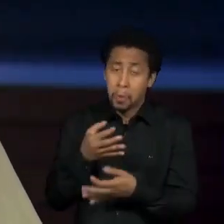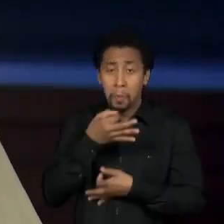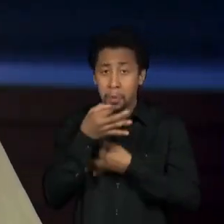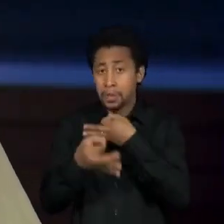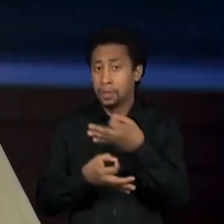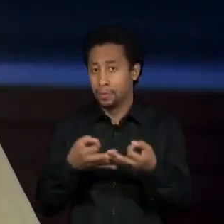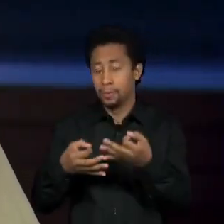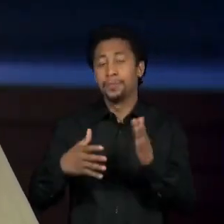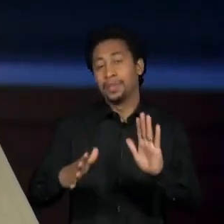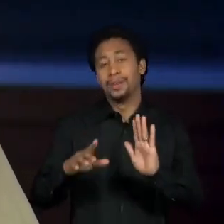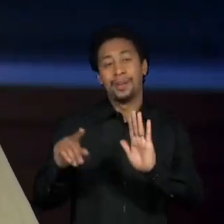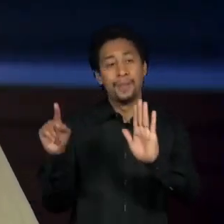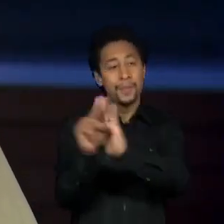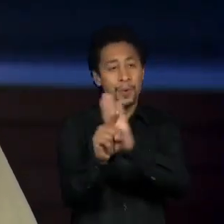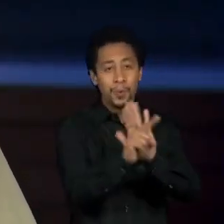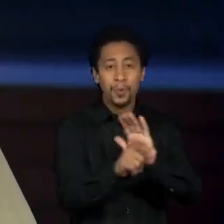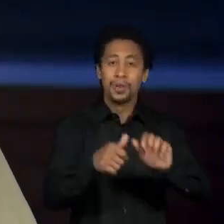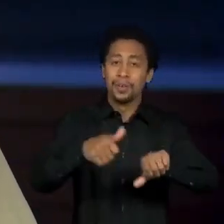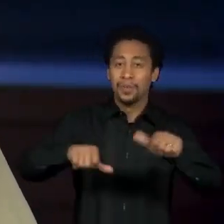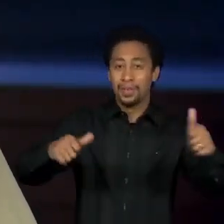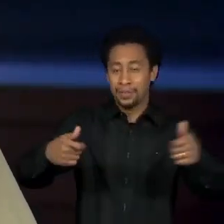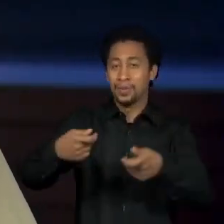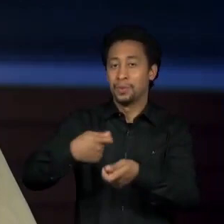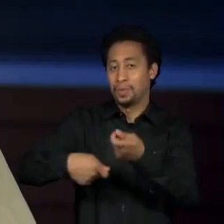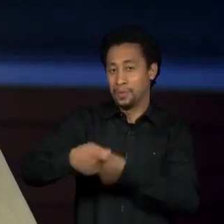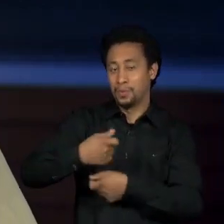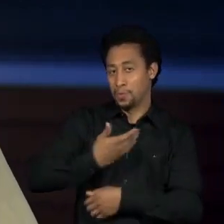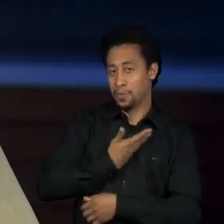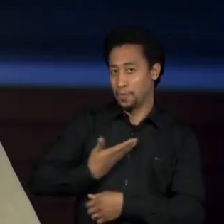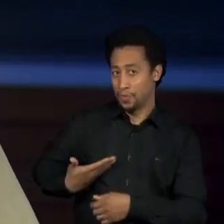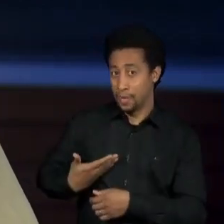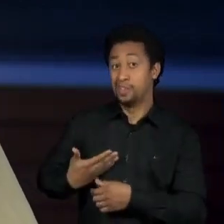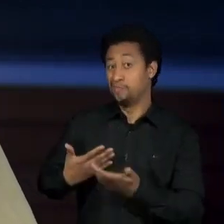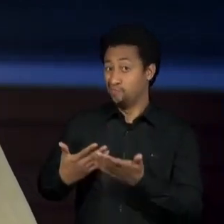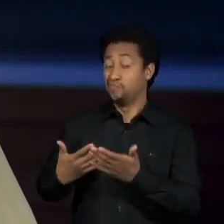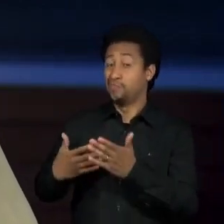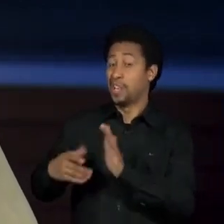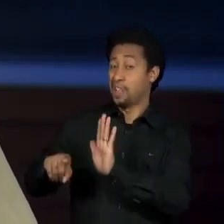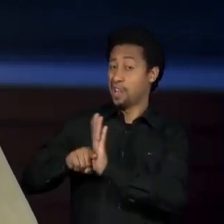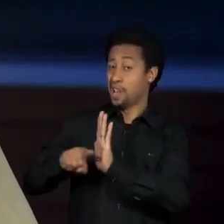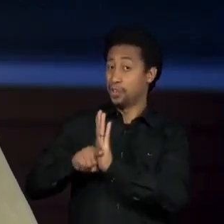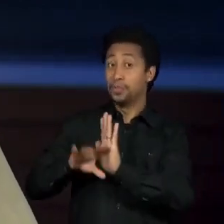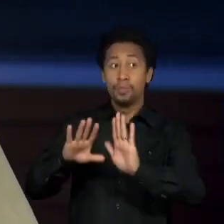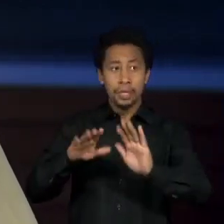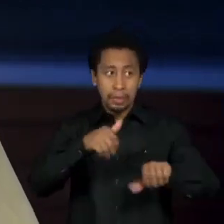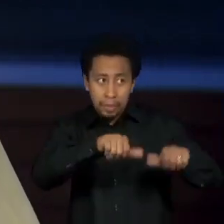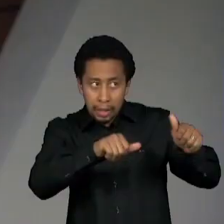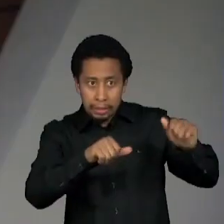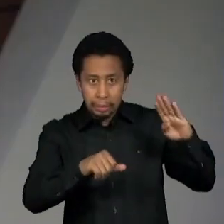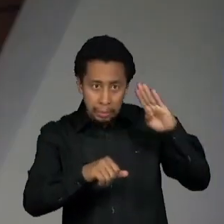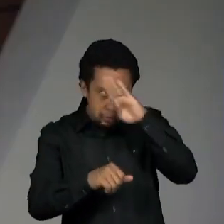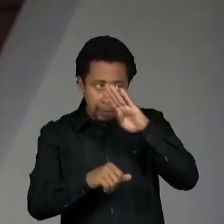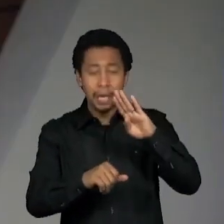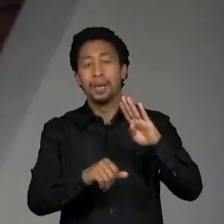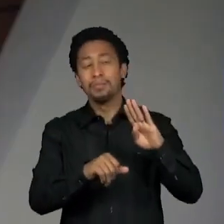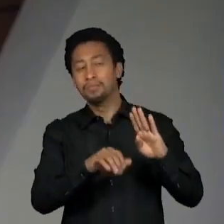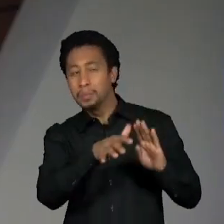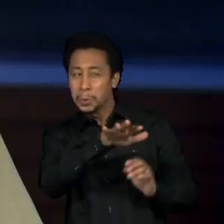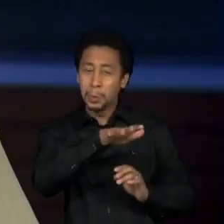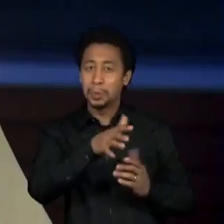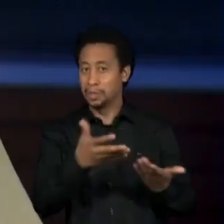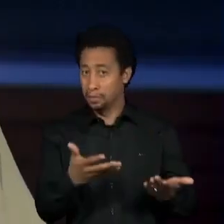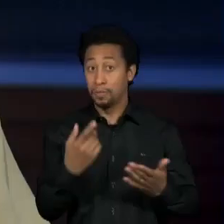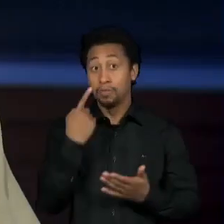vindo antes e o crescimento do Bolsonaro como candidato depois. Resta saber se vai ter tempo, né, Felipe? Parece haver aí uma corrida